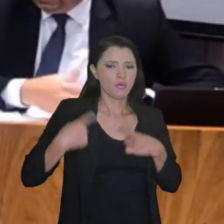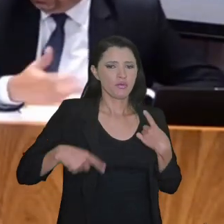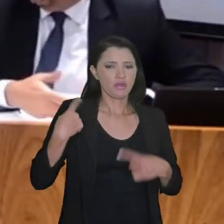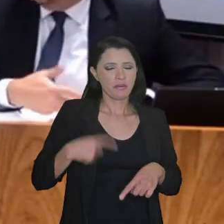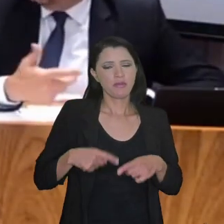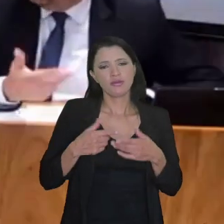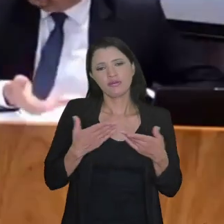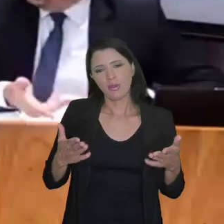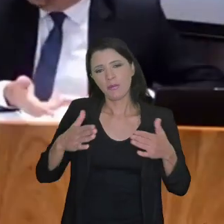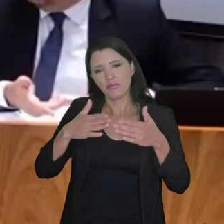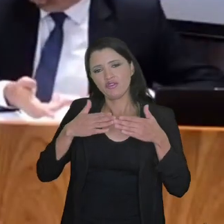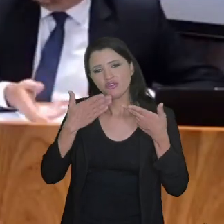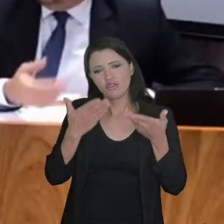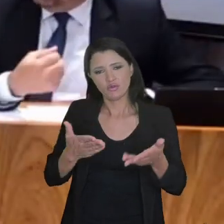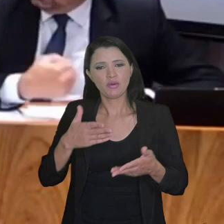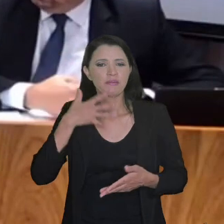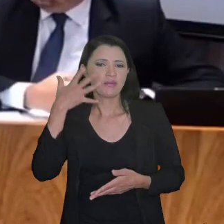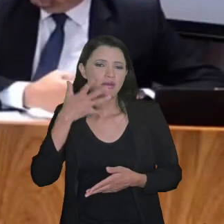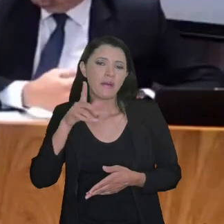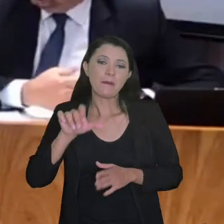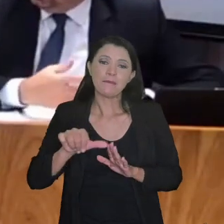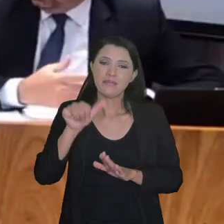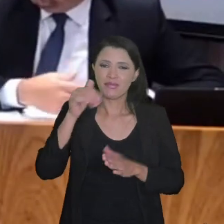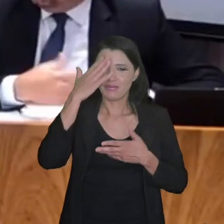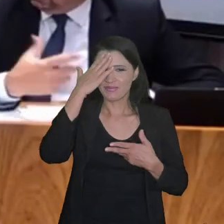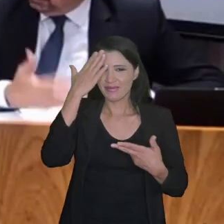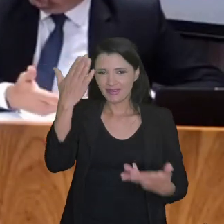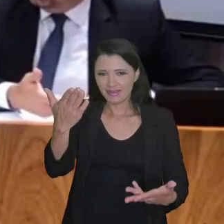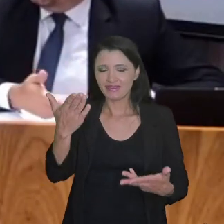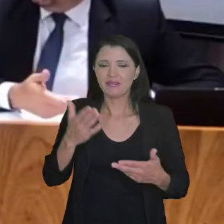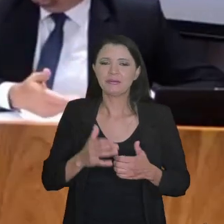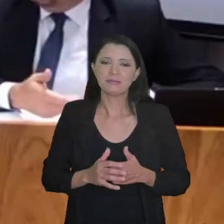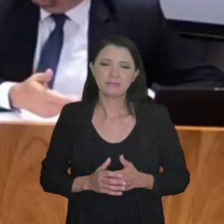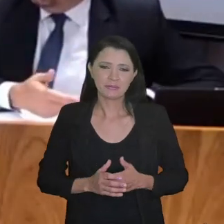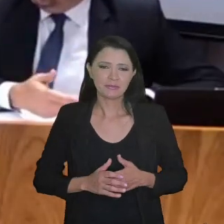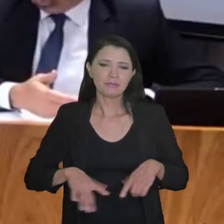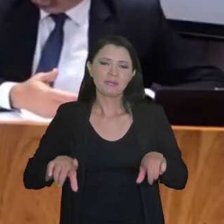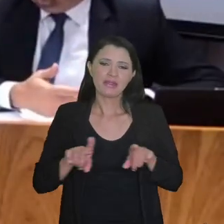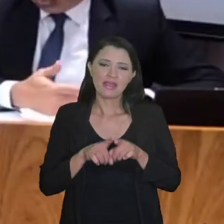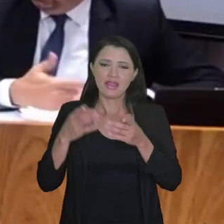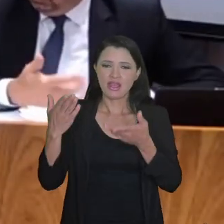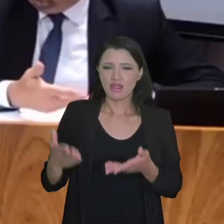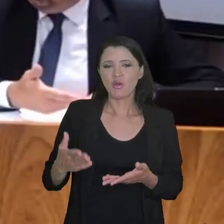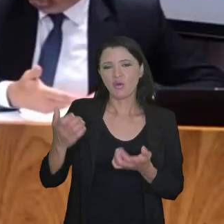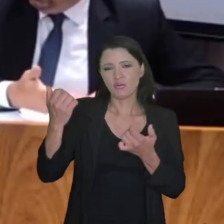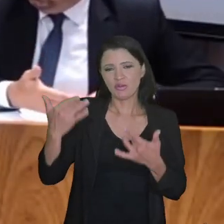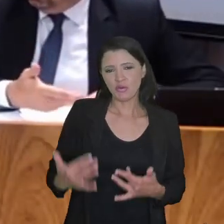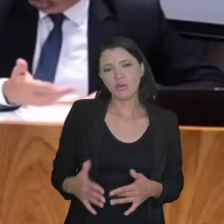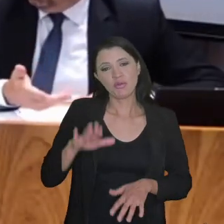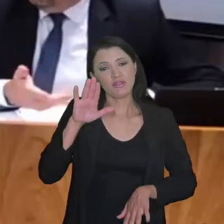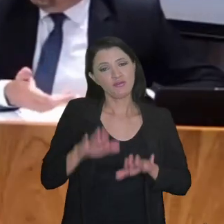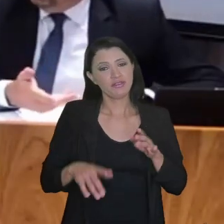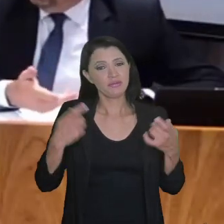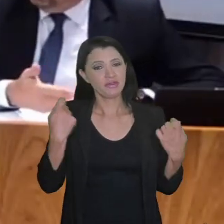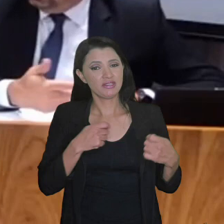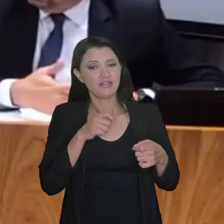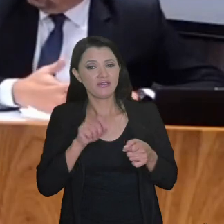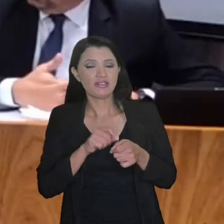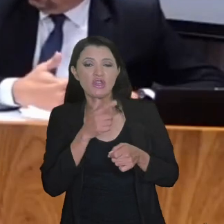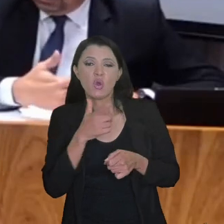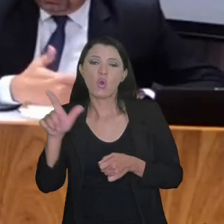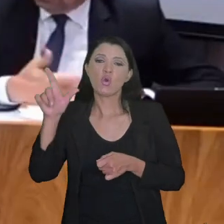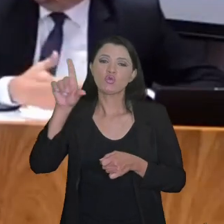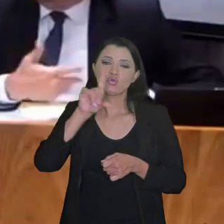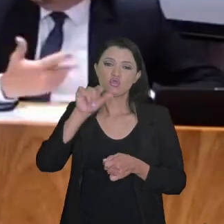questão que a gente vai deixar para o debate. Então, na verdade, pedi a sua palavra para primeiro fazer esse agradecimento e, como o doutor Nino falou, talvez